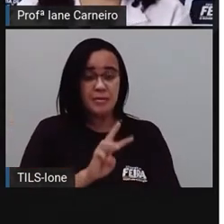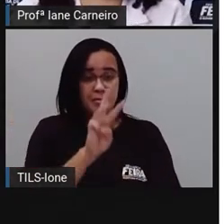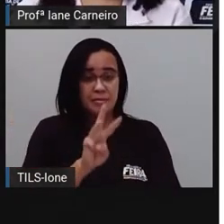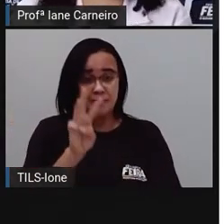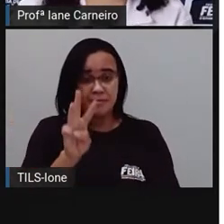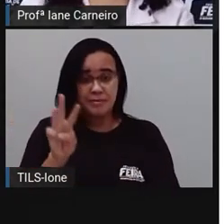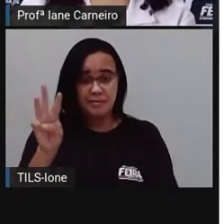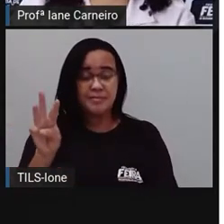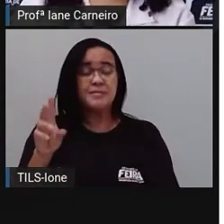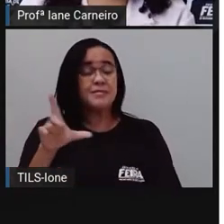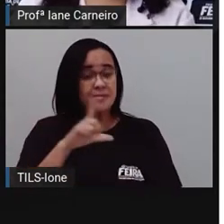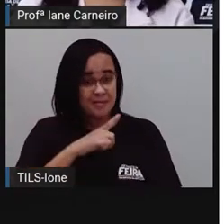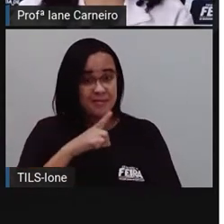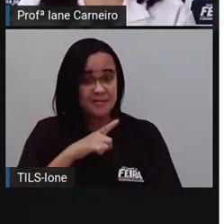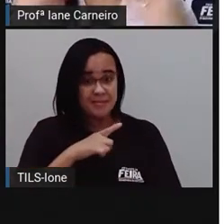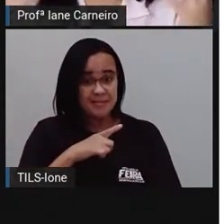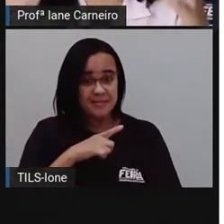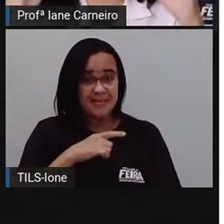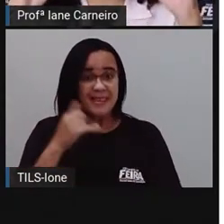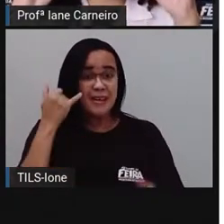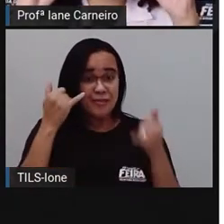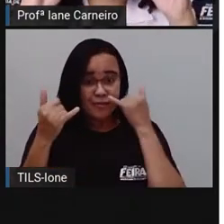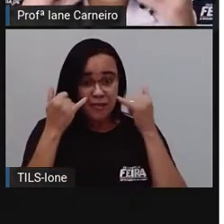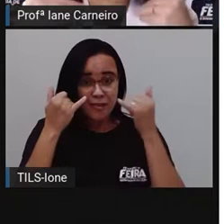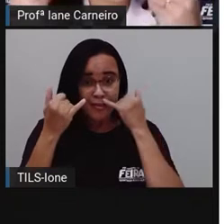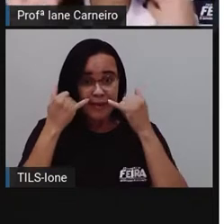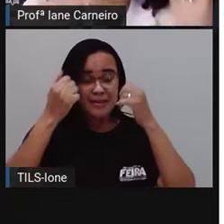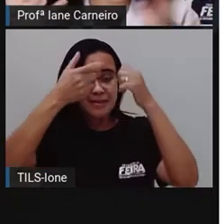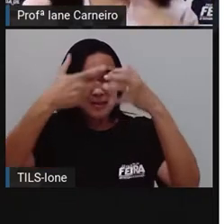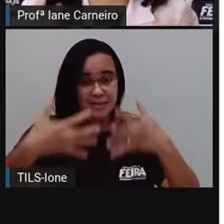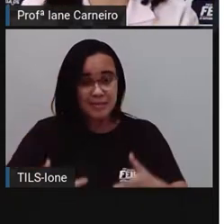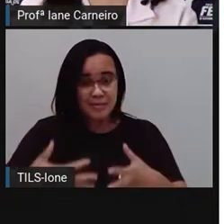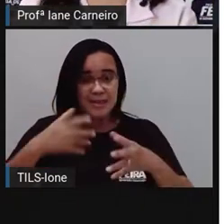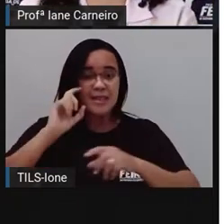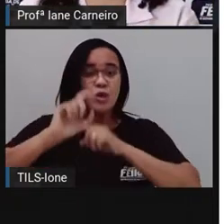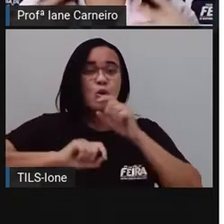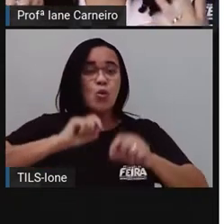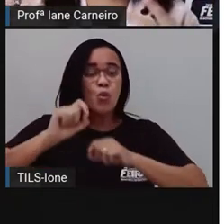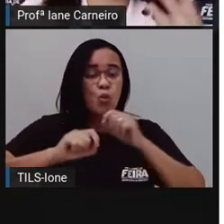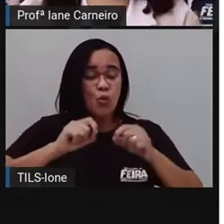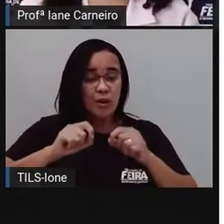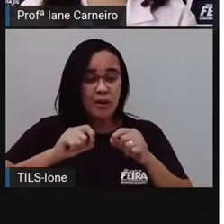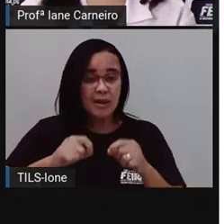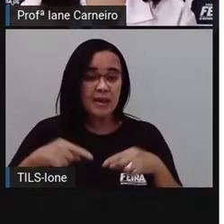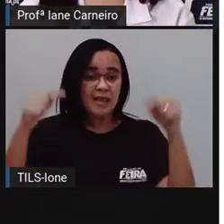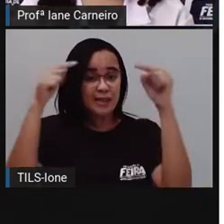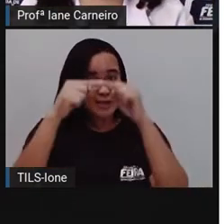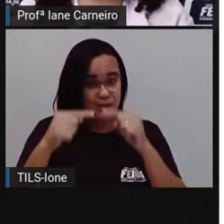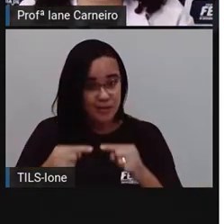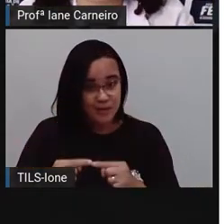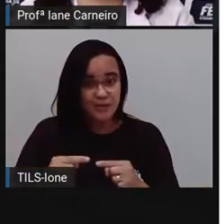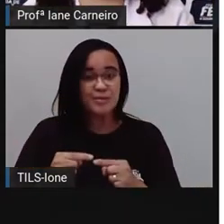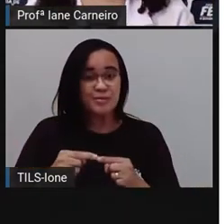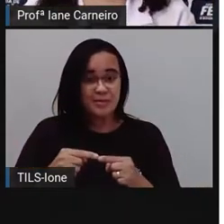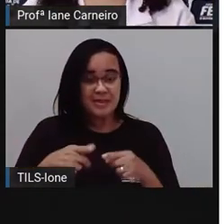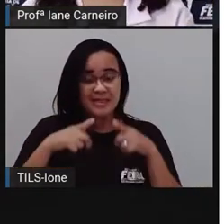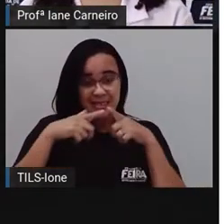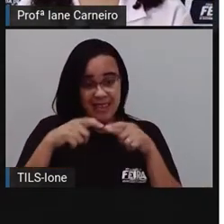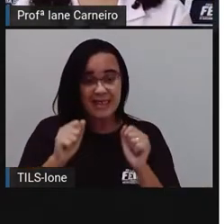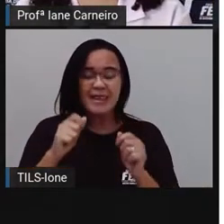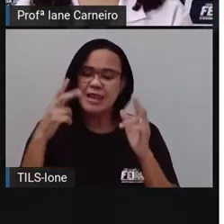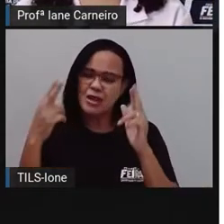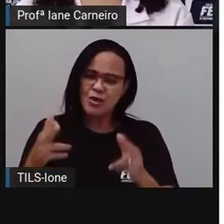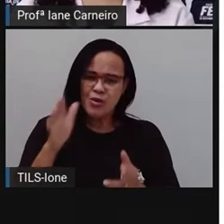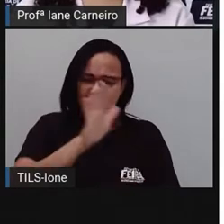informações desse site. Que é um site que fala da linguagem, né? Com a linguagem que as crianças entendam bem. Jóia?